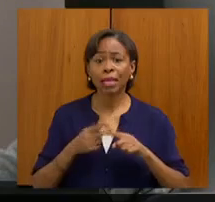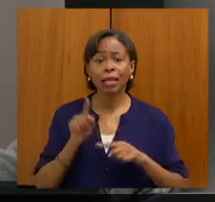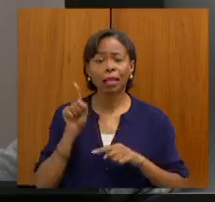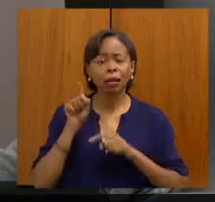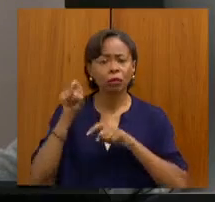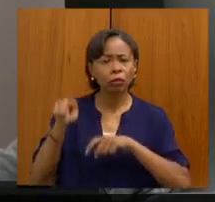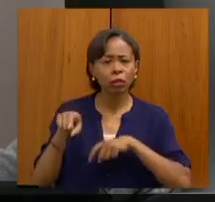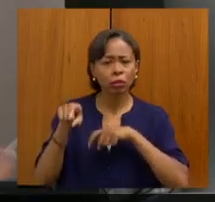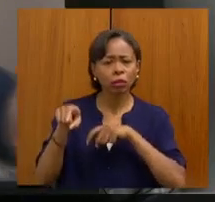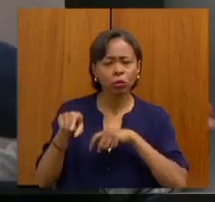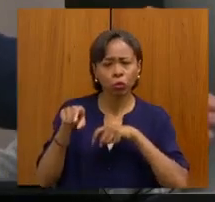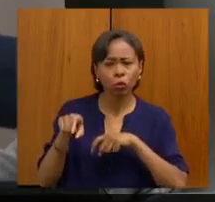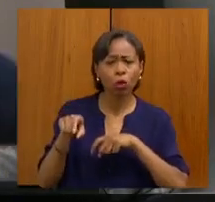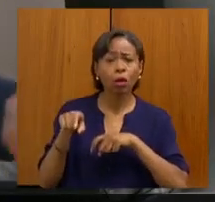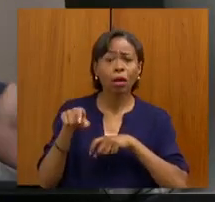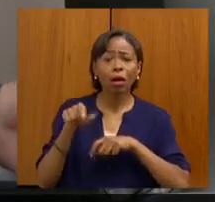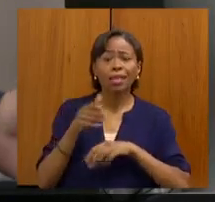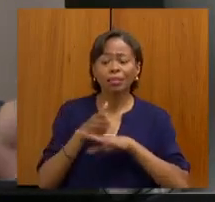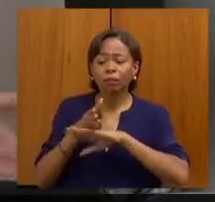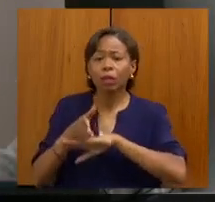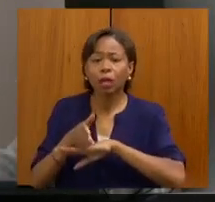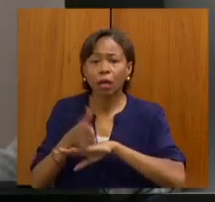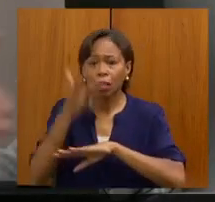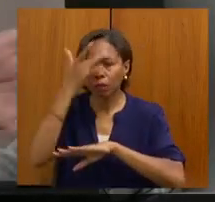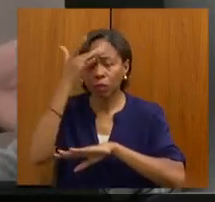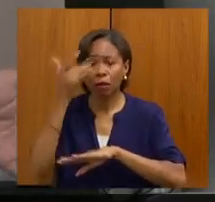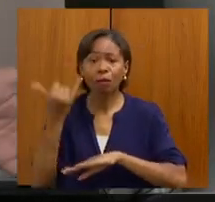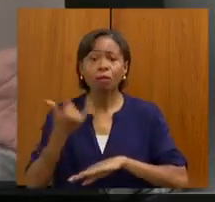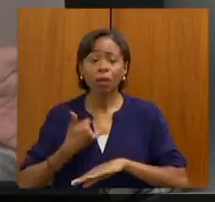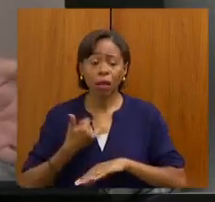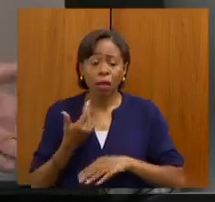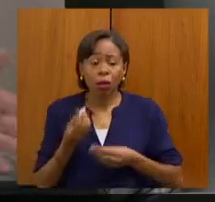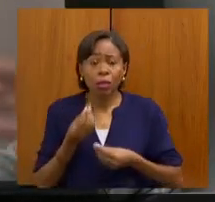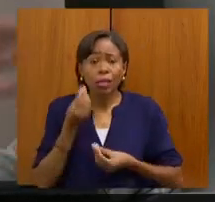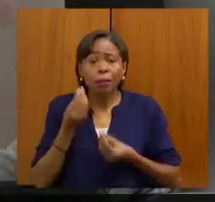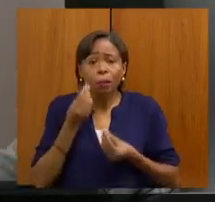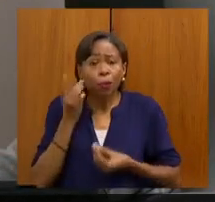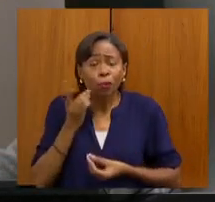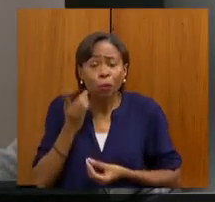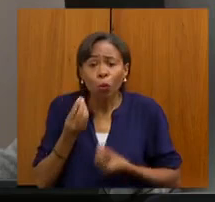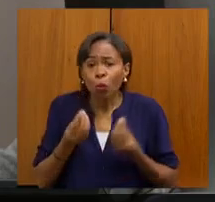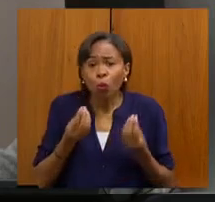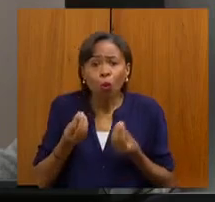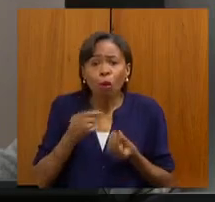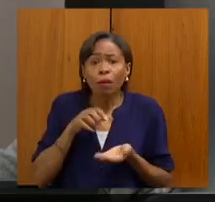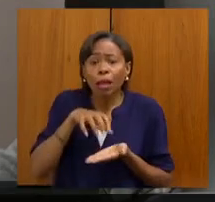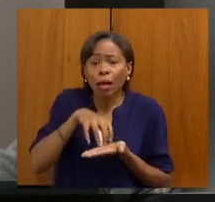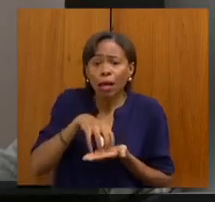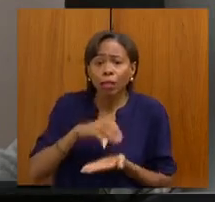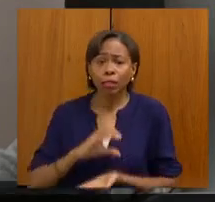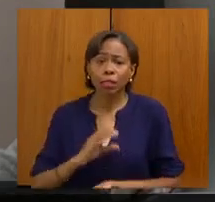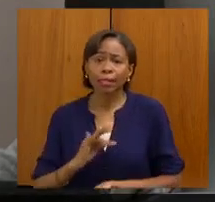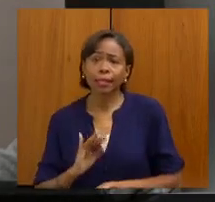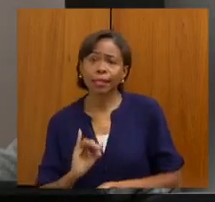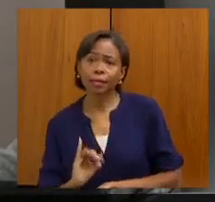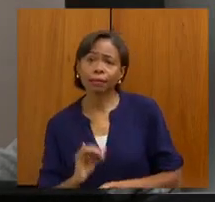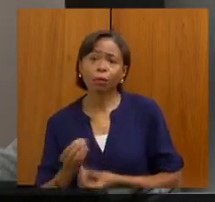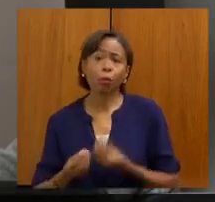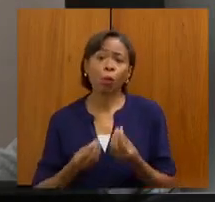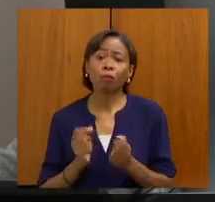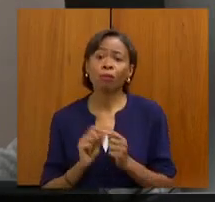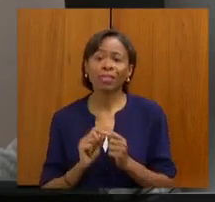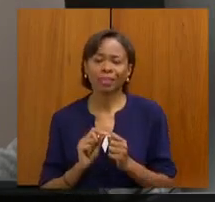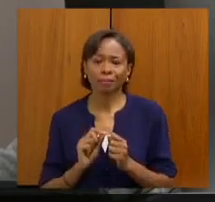visitamos, deputado, o que nós vamos fazer com os CTIs? Todos os equipamentos montados. Mas eu quero aqui dizer, de viva voz, para todos os presentes,